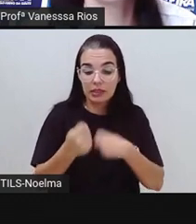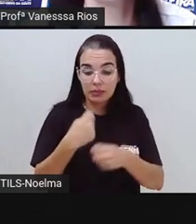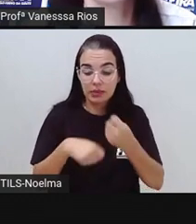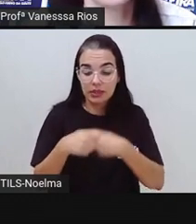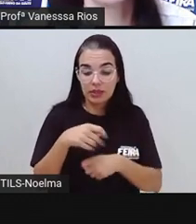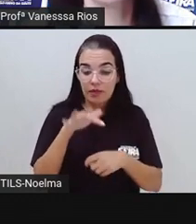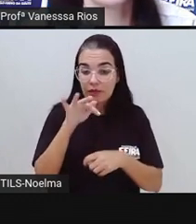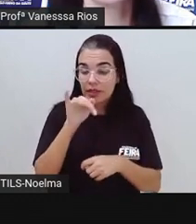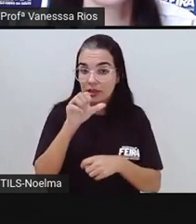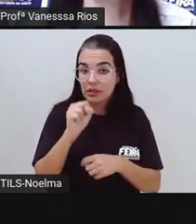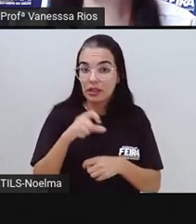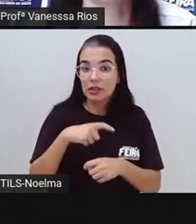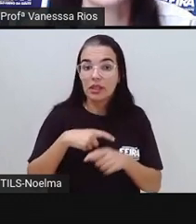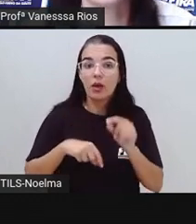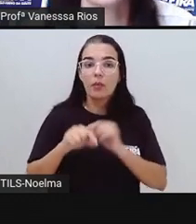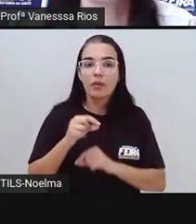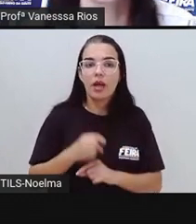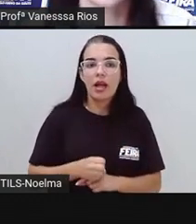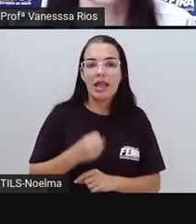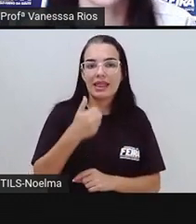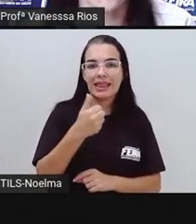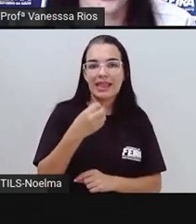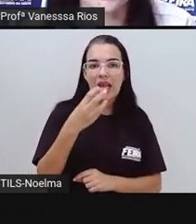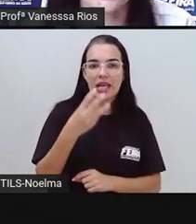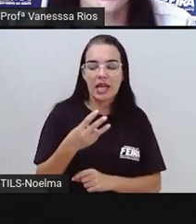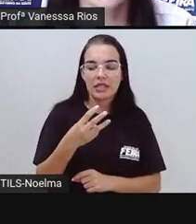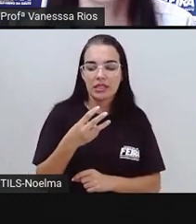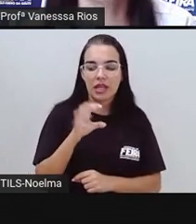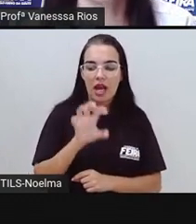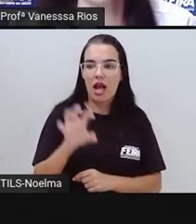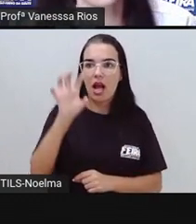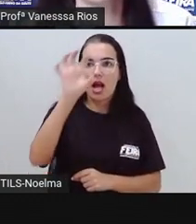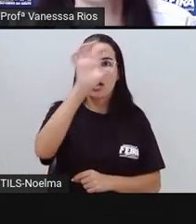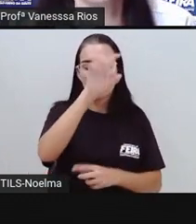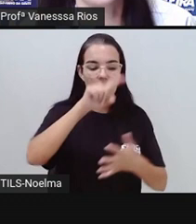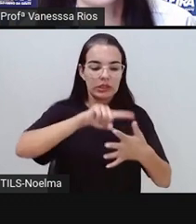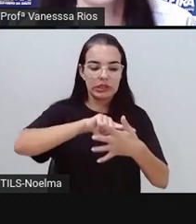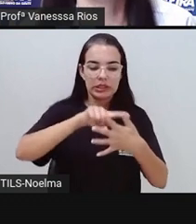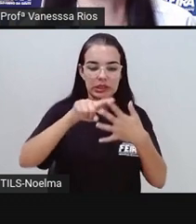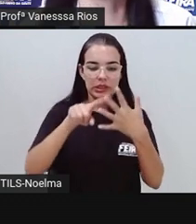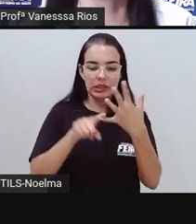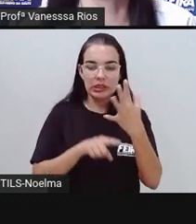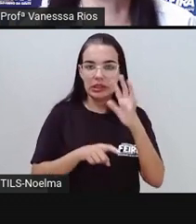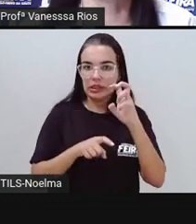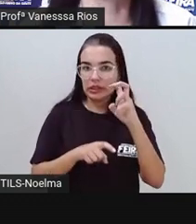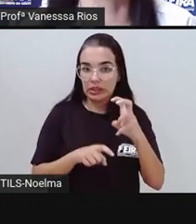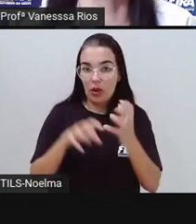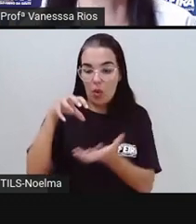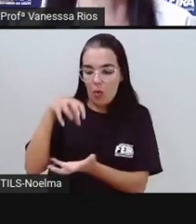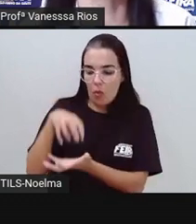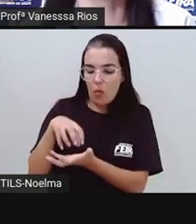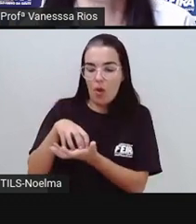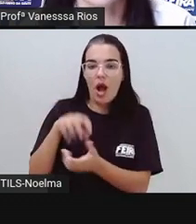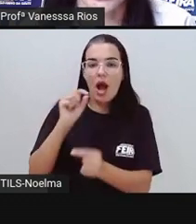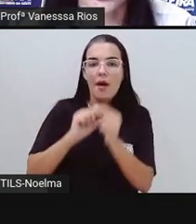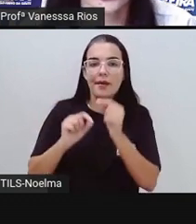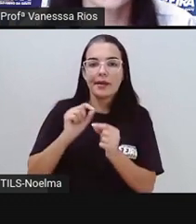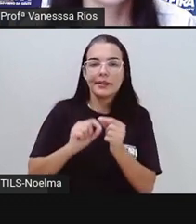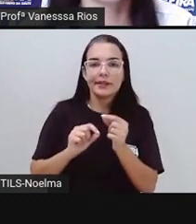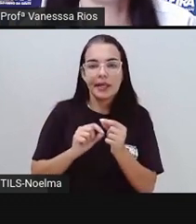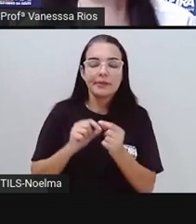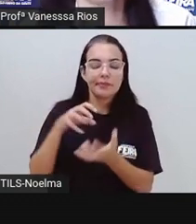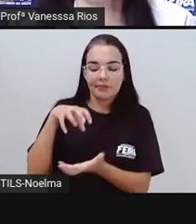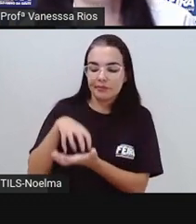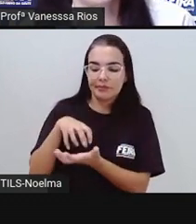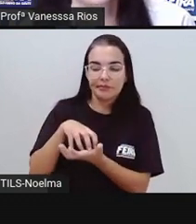Feira de Santana conta aí com 13 regiões. Cinco regiões estão concentradas no distrito sede